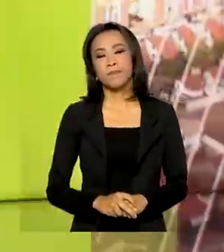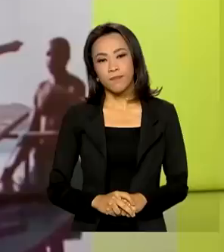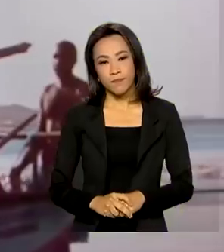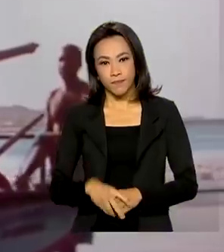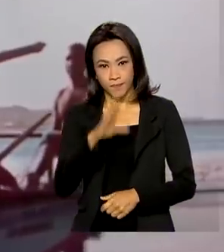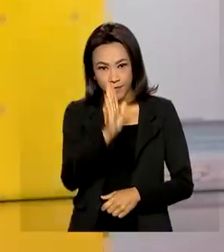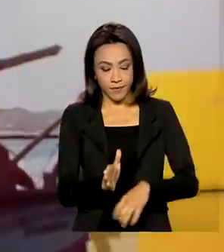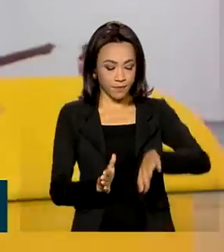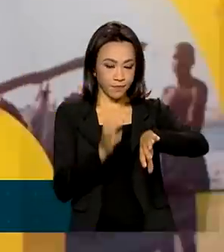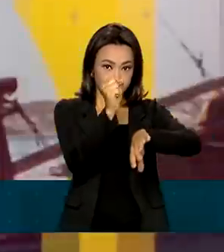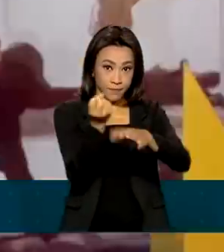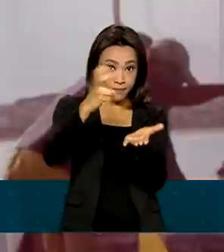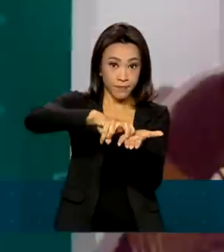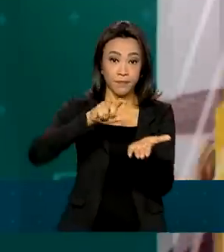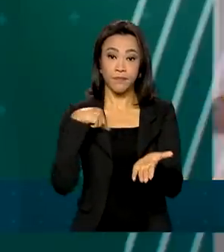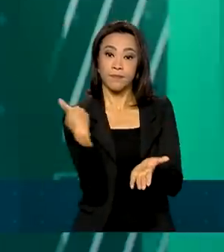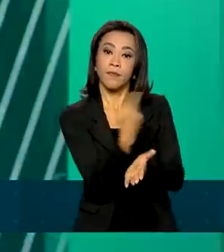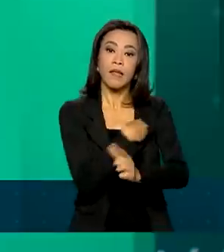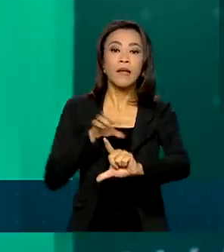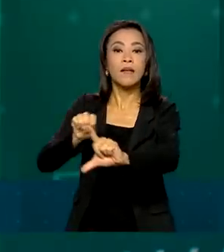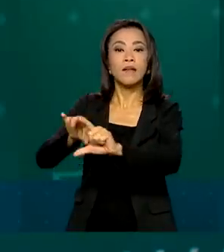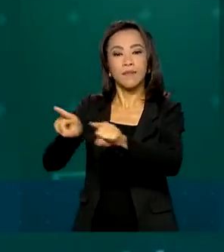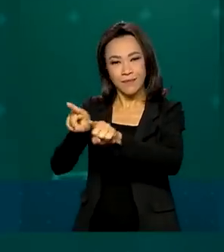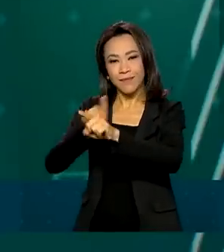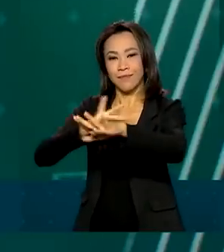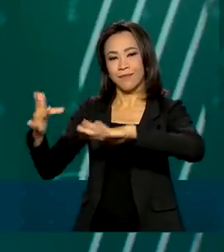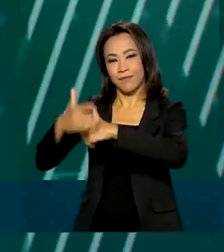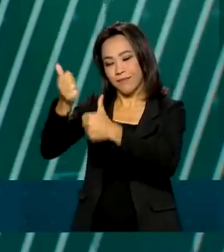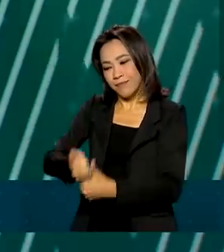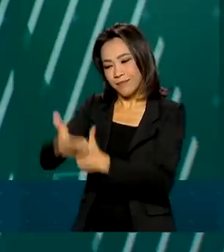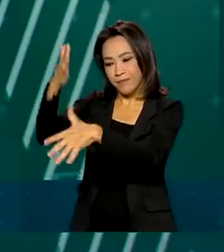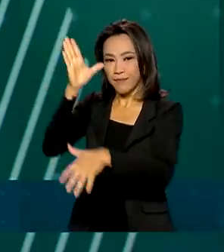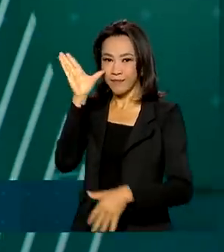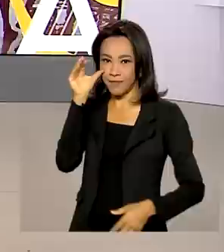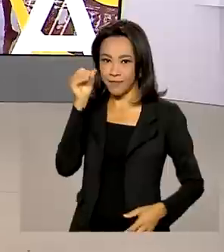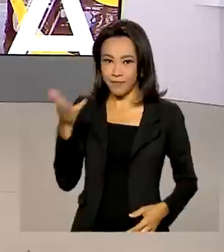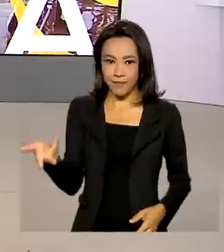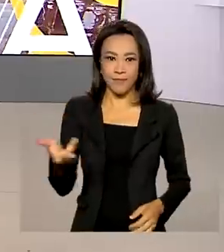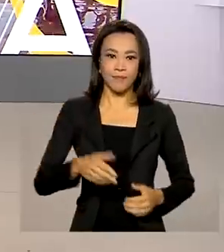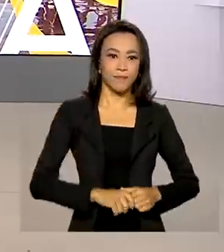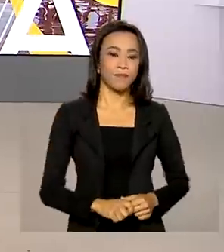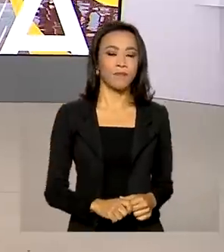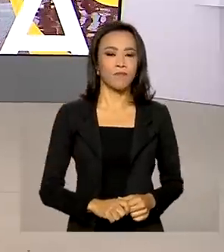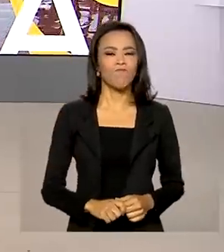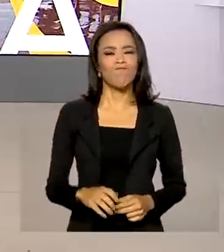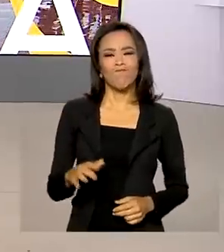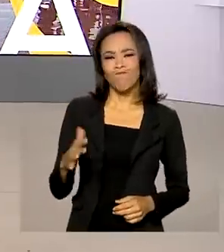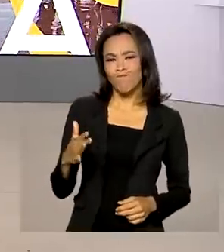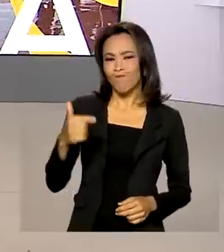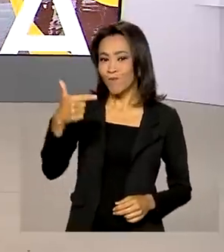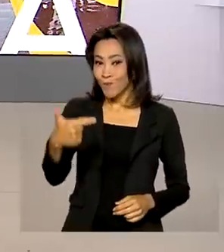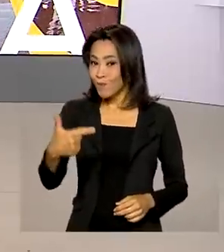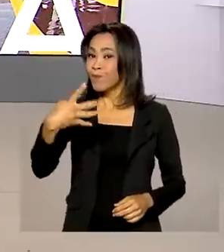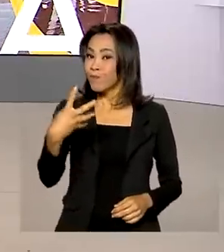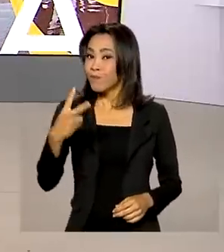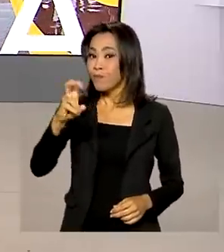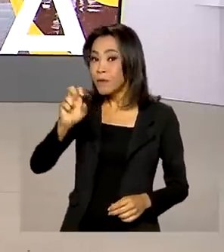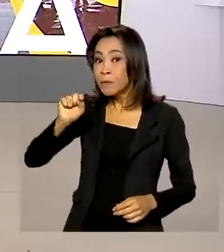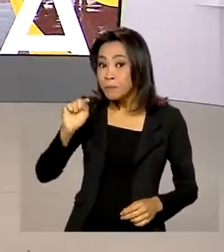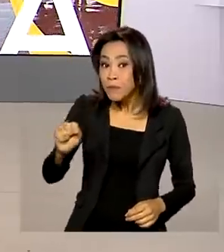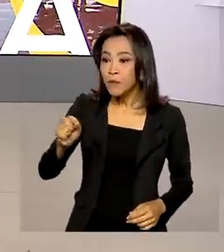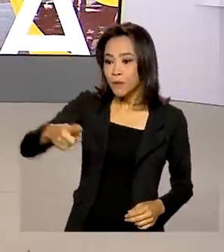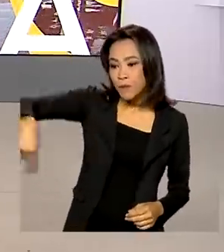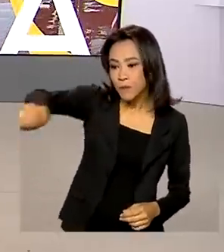Oito horas da manhã, estamos ao vivo também pelas redes sociais. Cerca de 245 mil